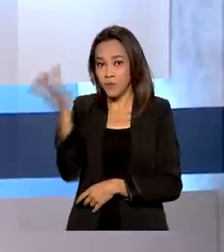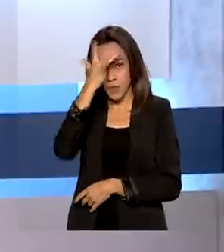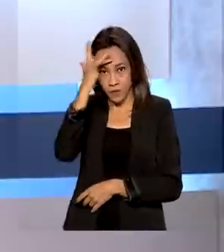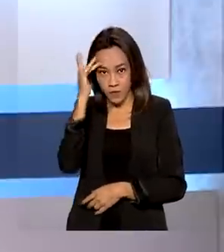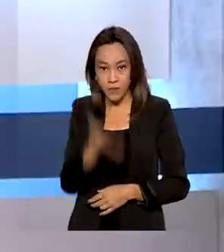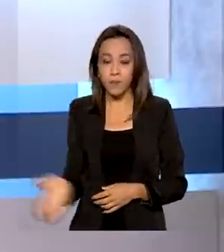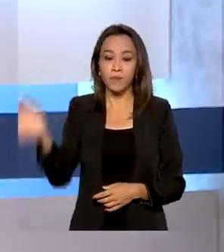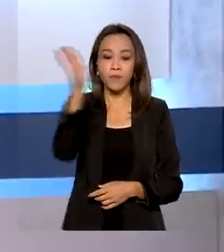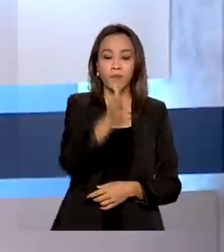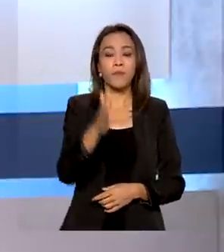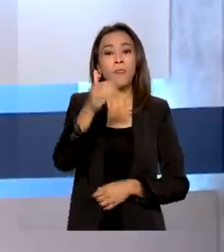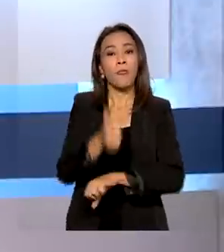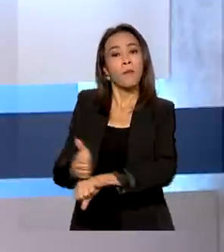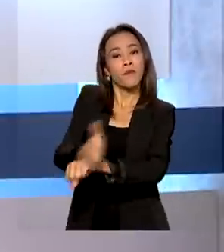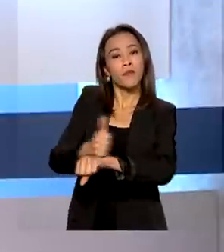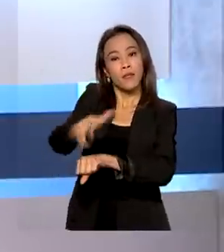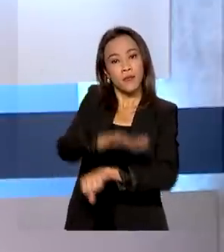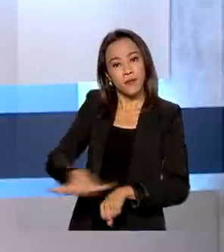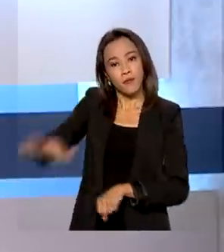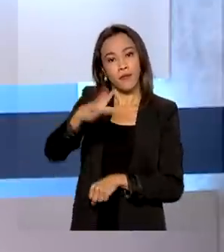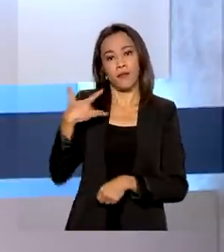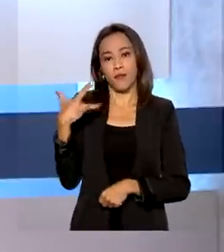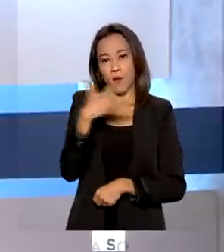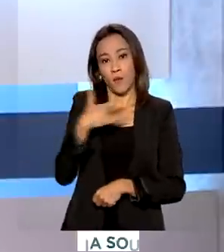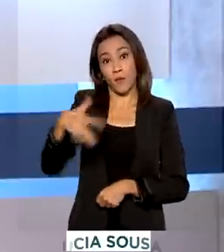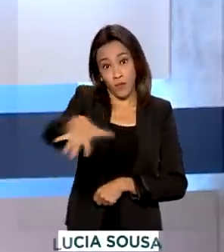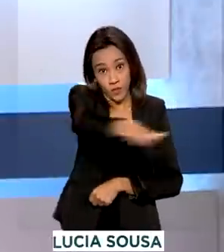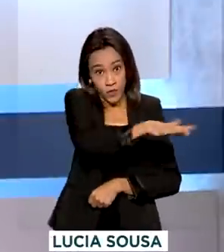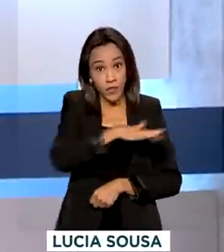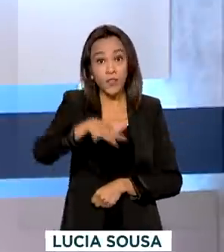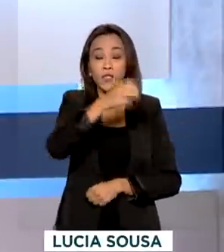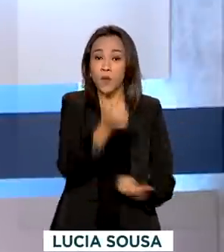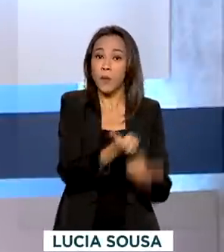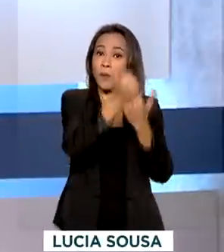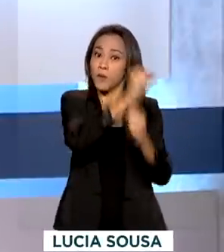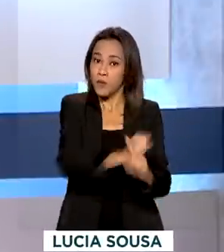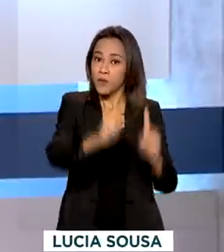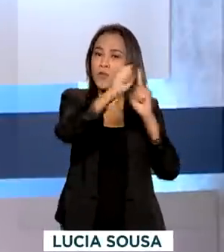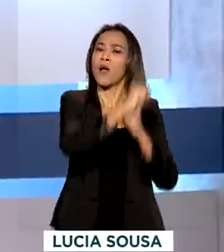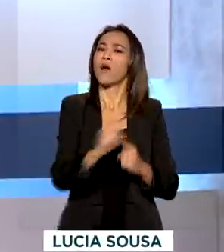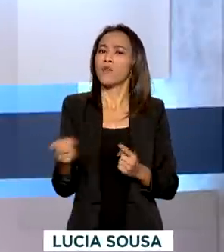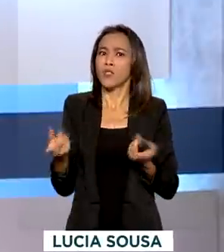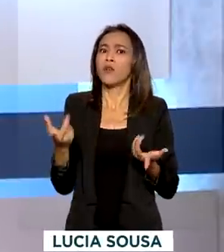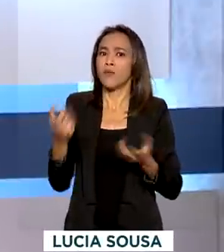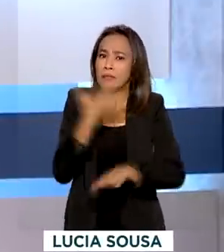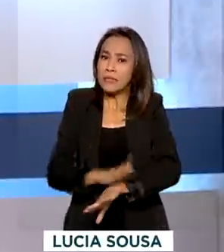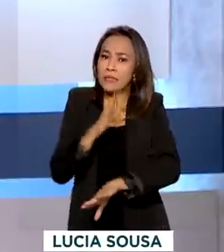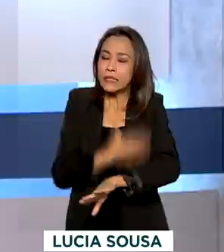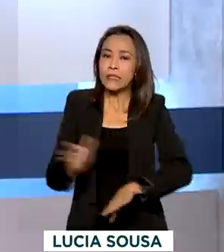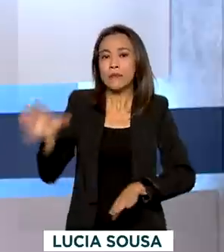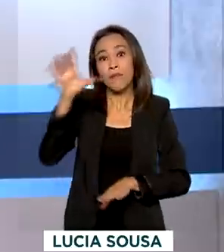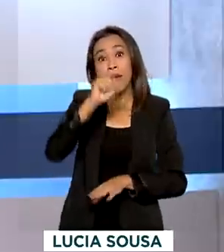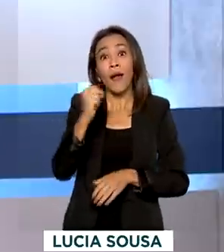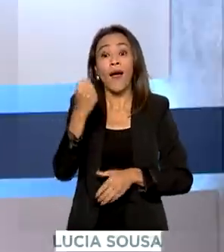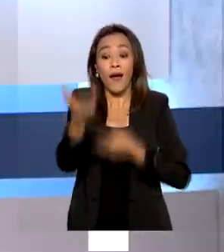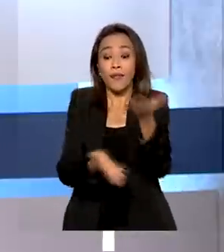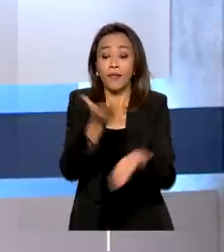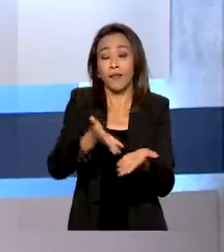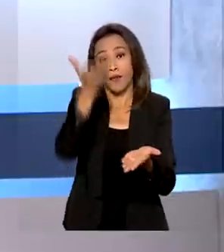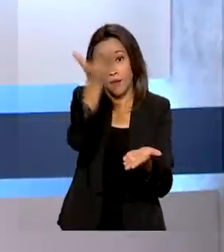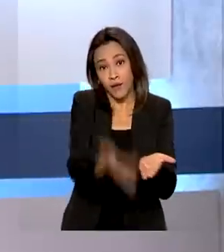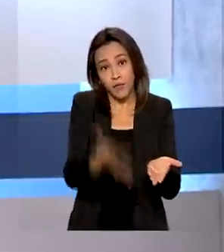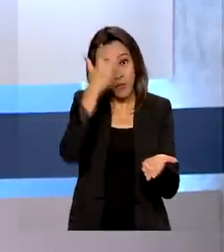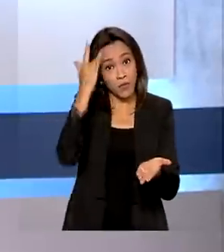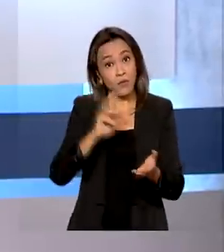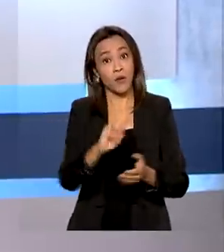Profissionais da área da saúde e assistência social serão treinados para atender pessoas em vulnerabilidade social com doenças como HIV